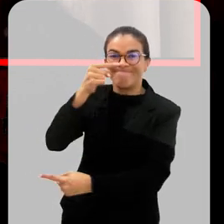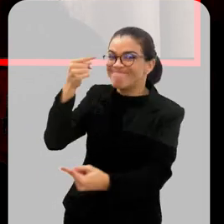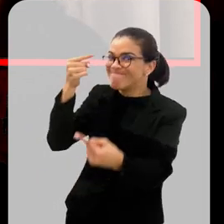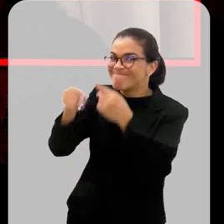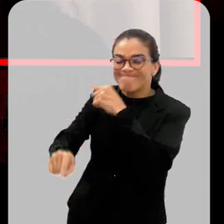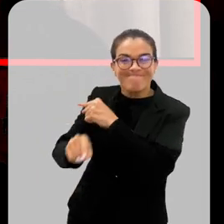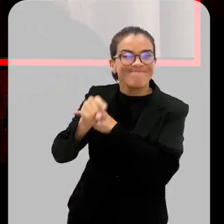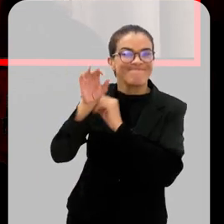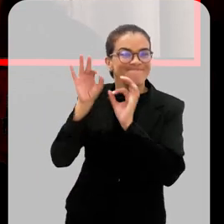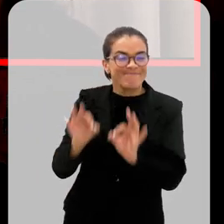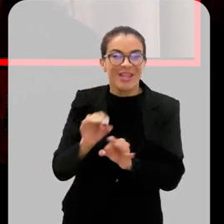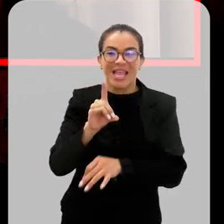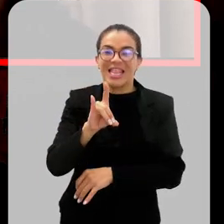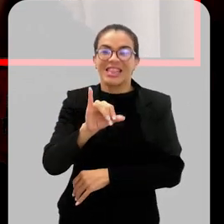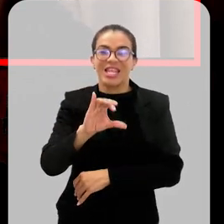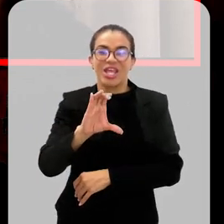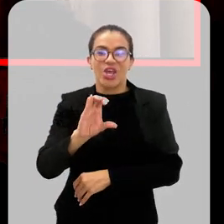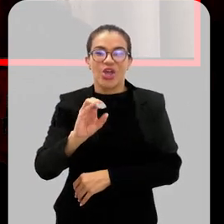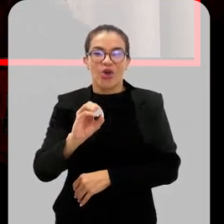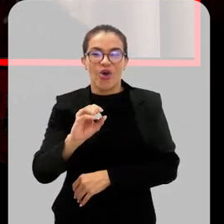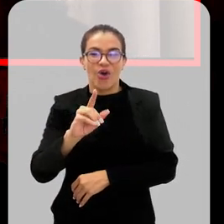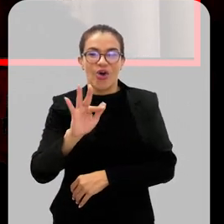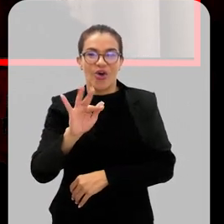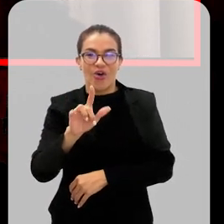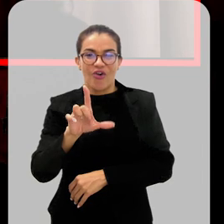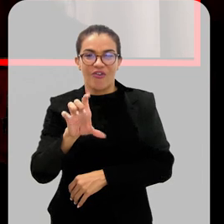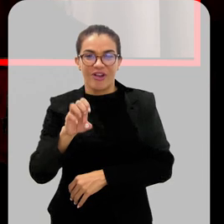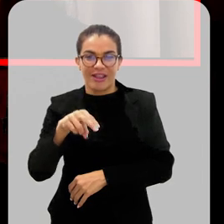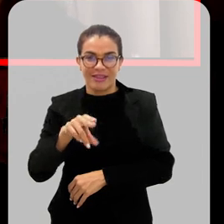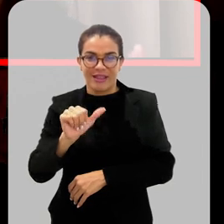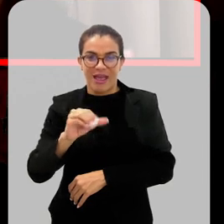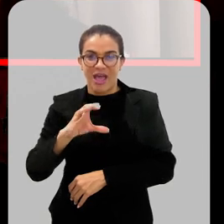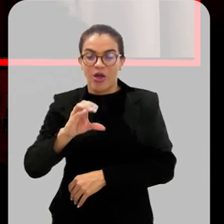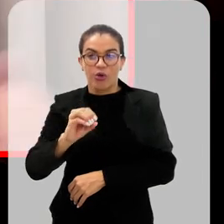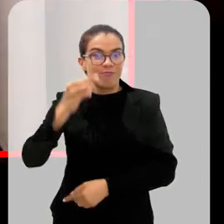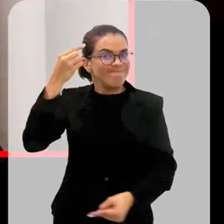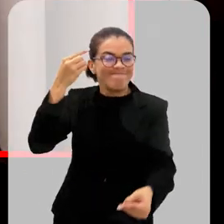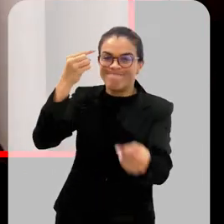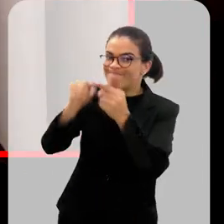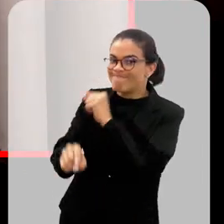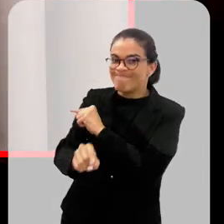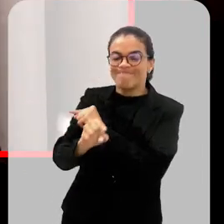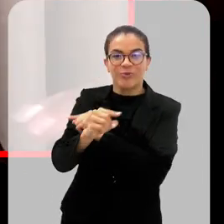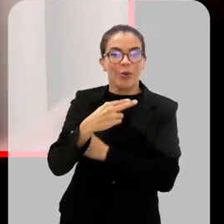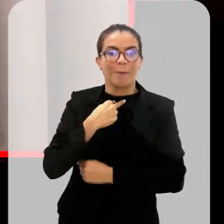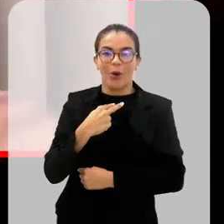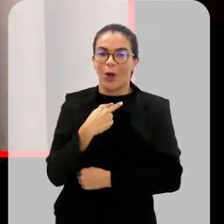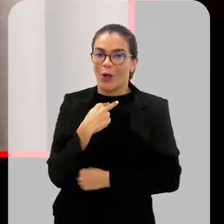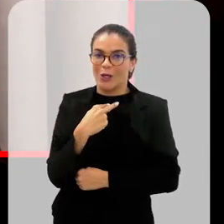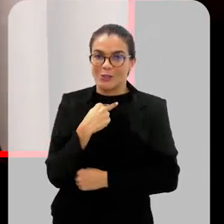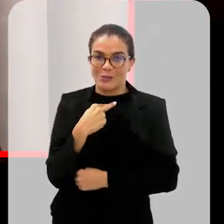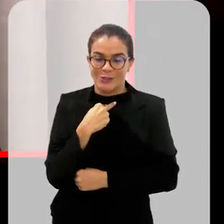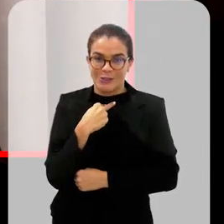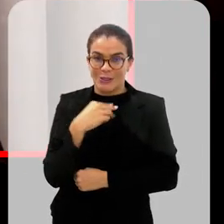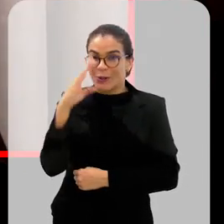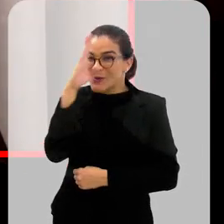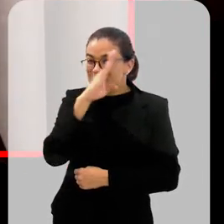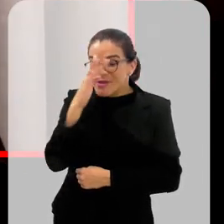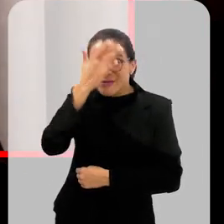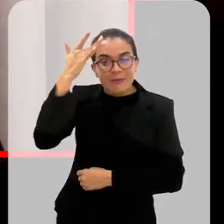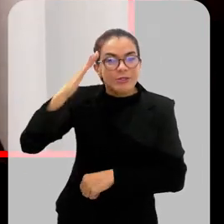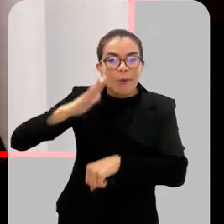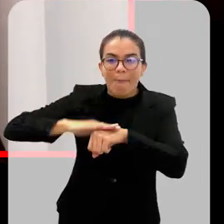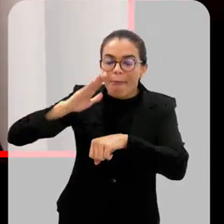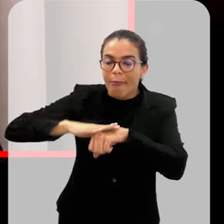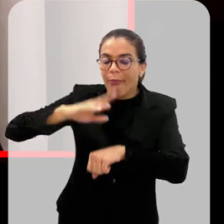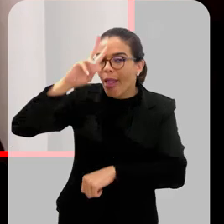anti-inflamatórios de clorofenaco, né? Às vezes a pessoa fala assim, eu tô com uma dor no corpo, vou tomar um de clorofenaco. Não pode. As pessoas no Brasil têm costume de se automedicar. É